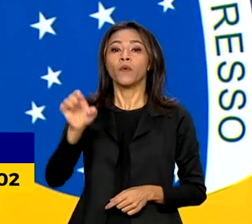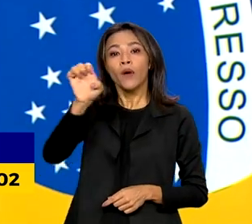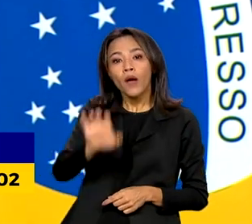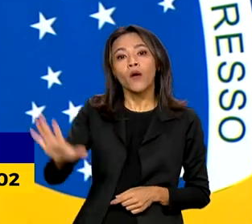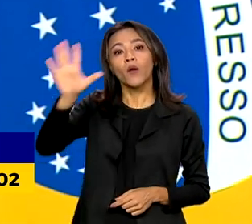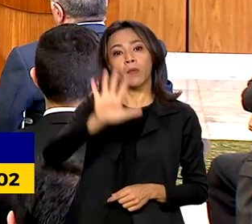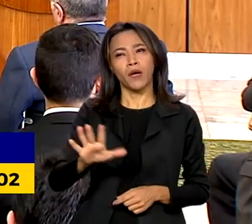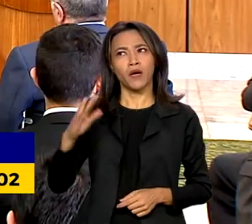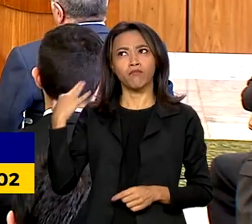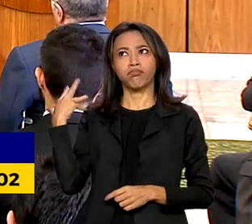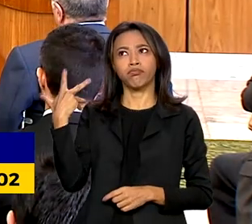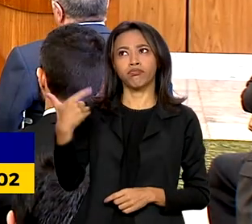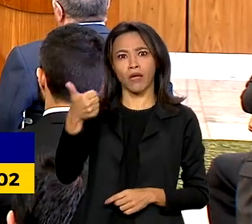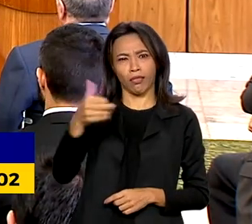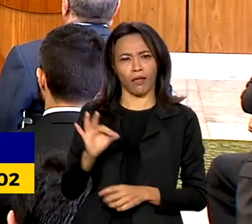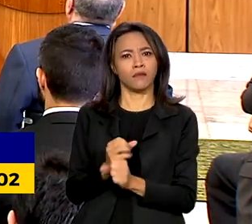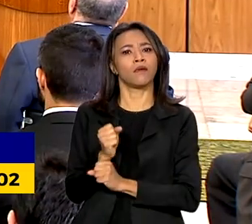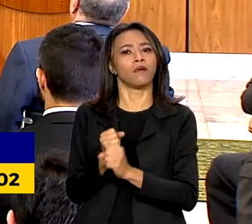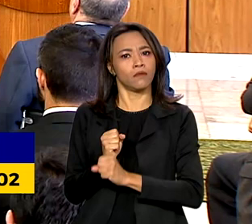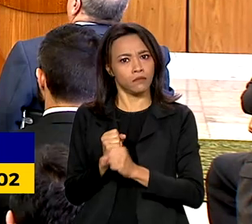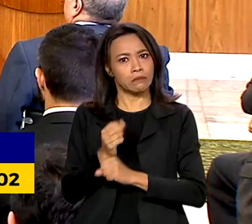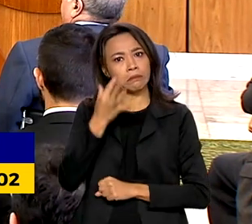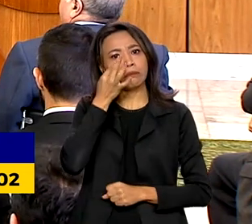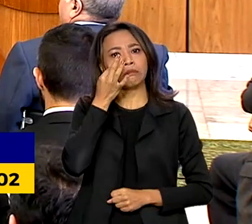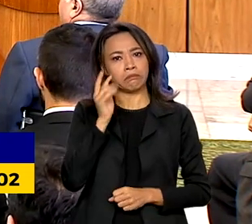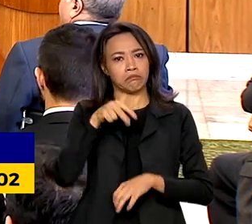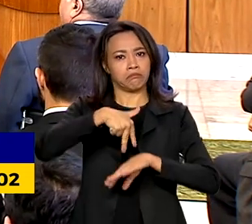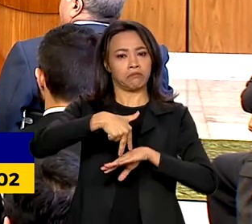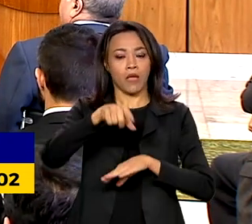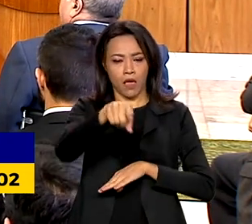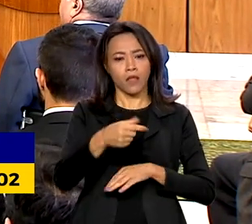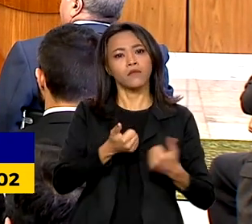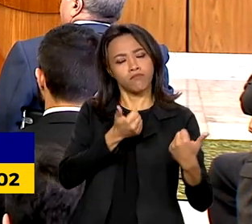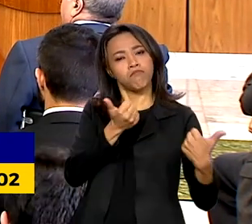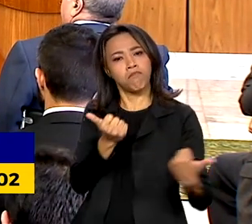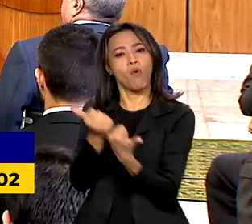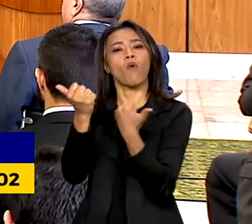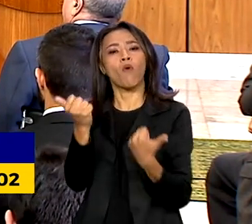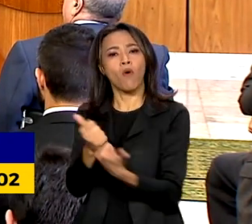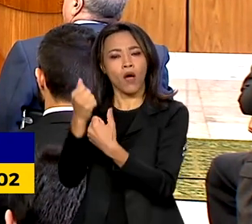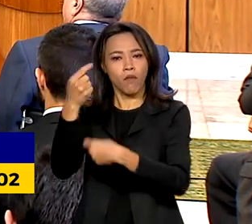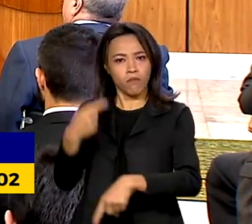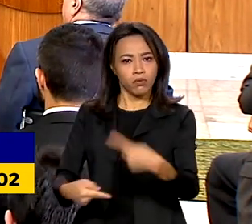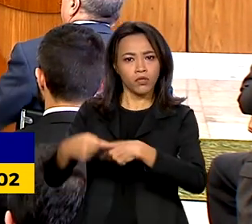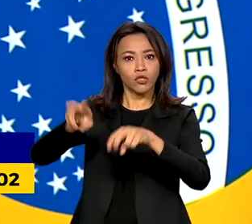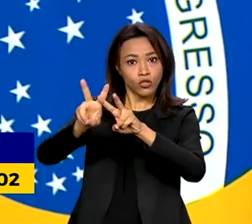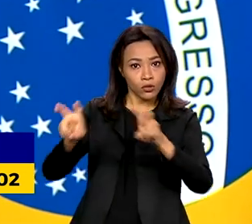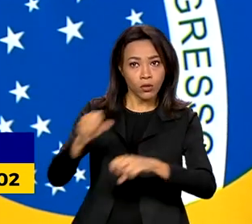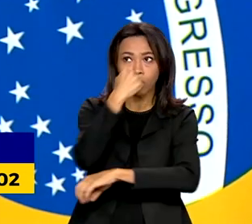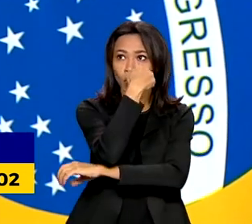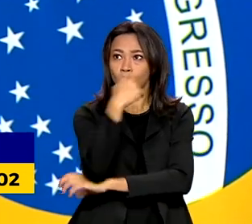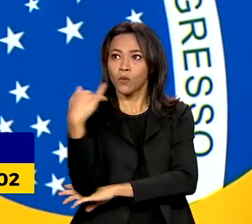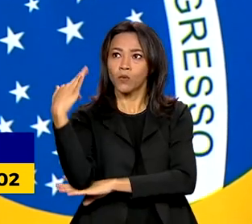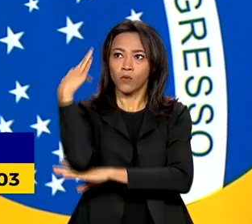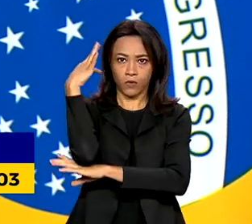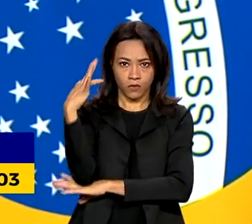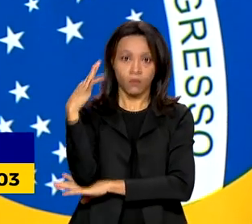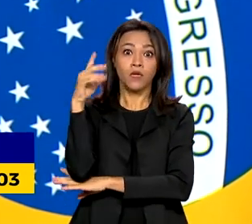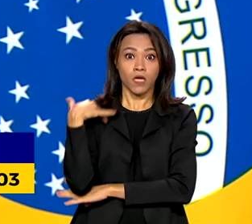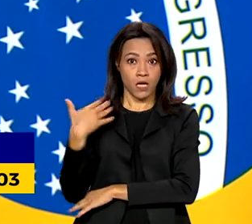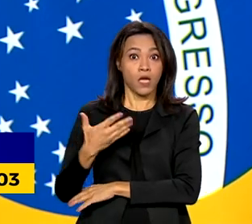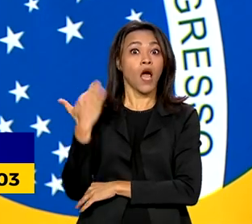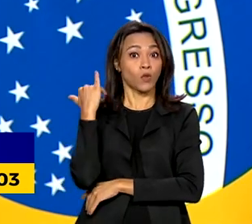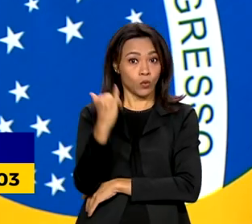em 10 anos. Ursula von der Leyen manifestou apoio às políticas relacionadas ao meio ambiente e anunciou que a União